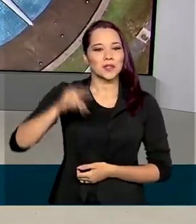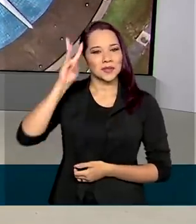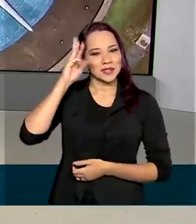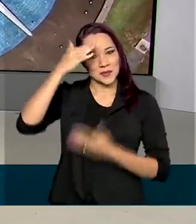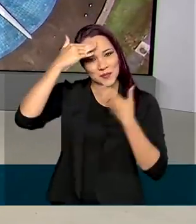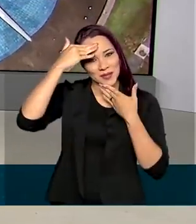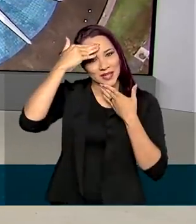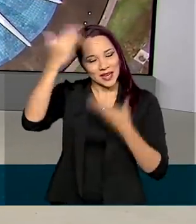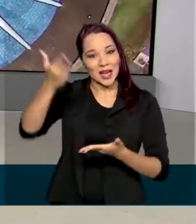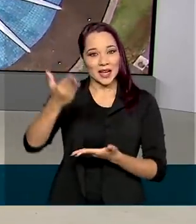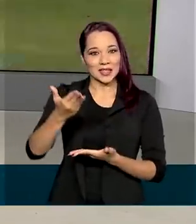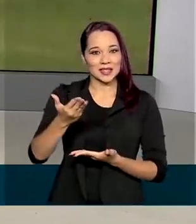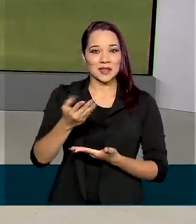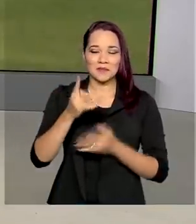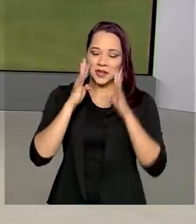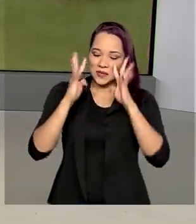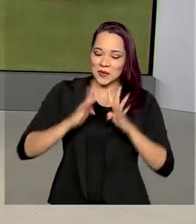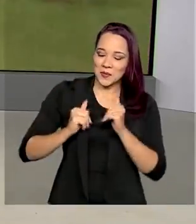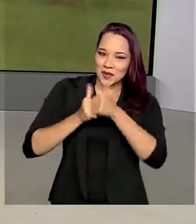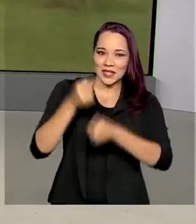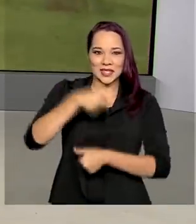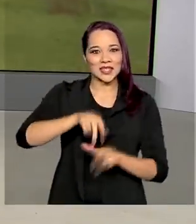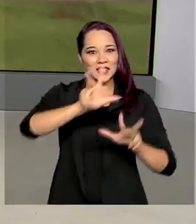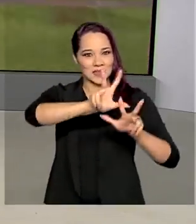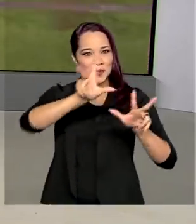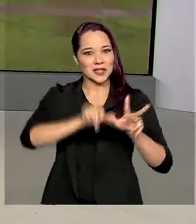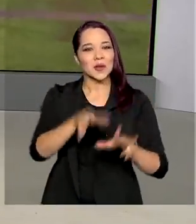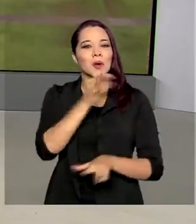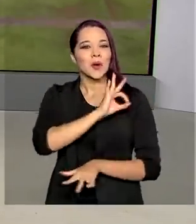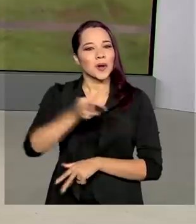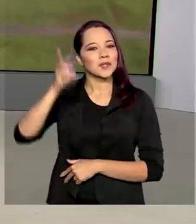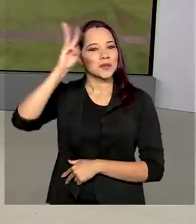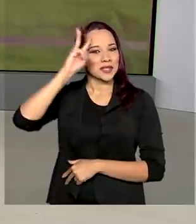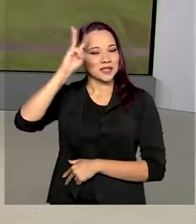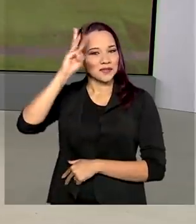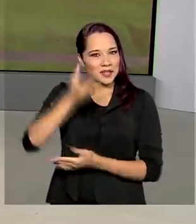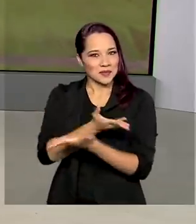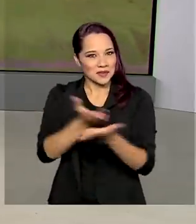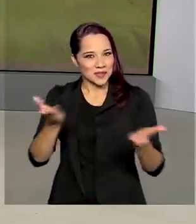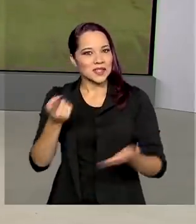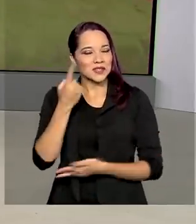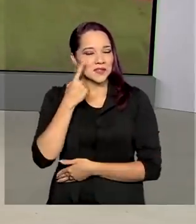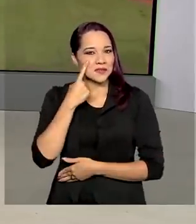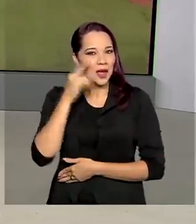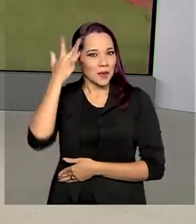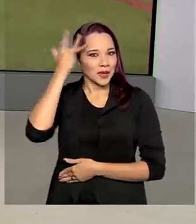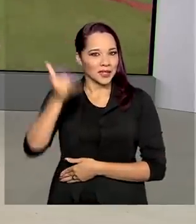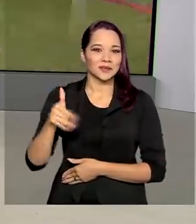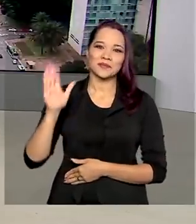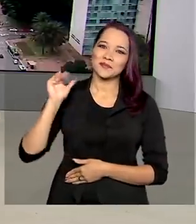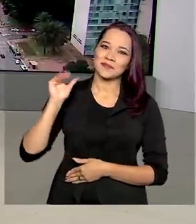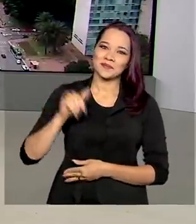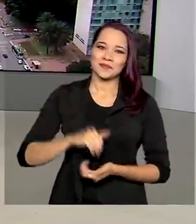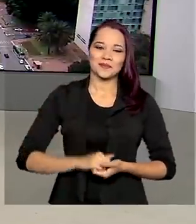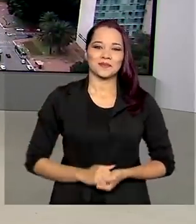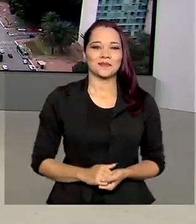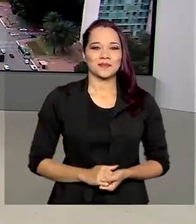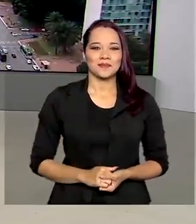Obrigada pela sua audiência, pela sua companhia aqui na TV Brasil. Ótima terça-feira para você. Nos vemos amanhã. Até lá.